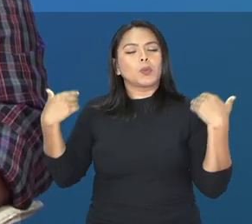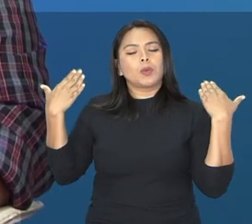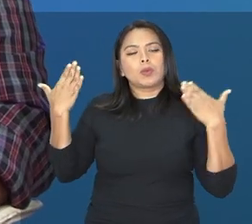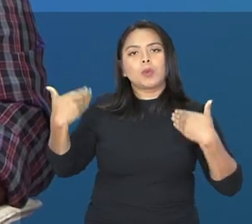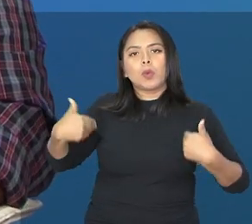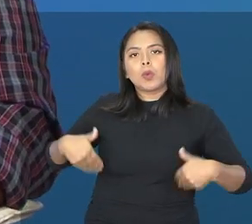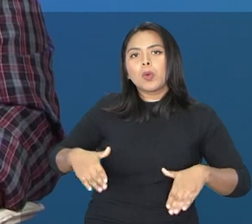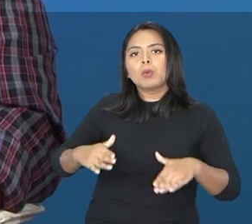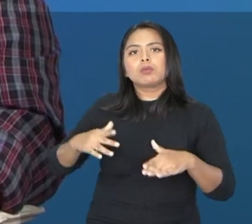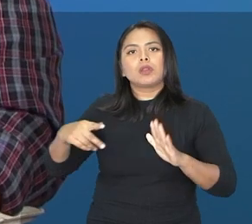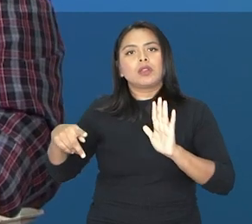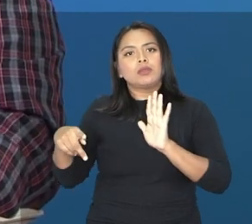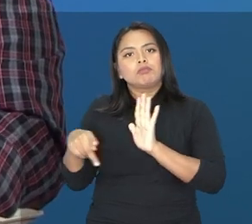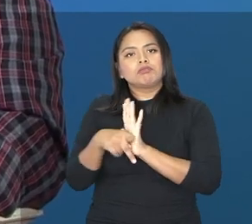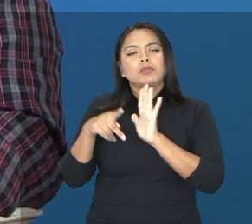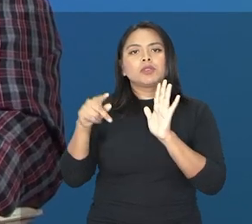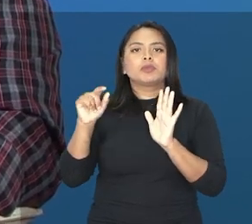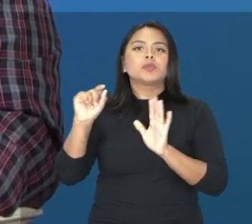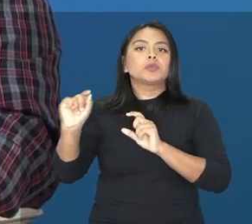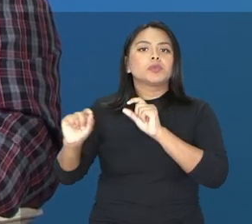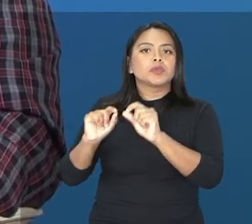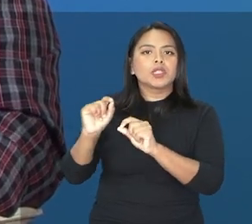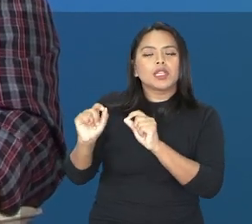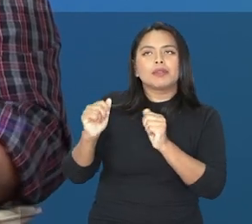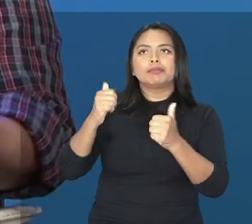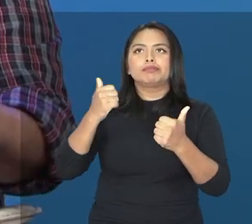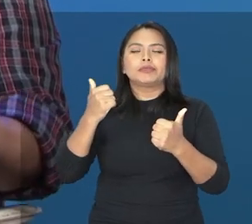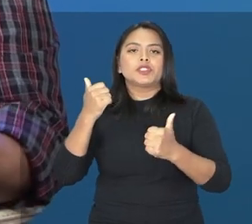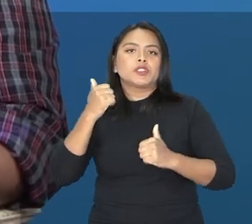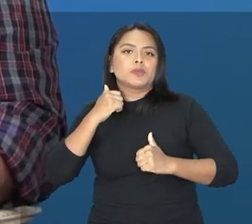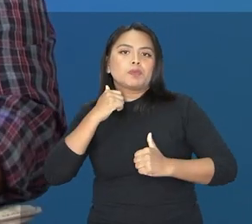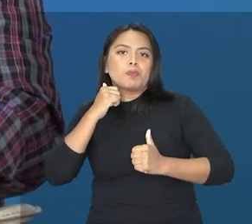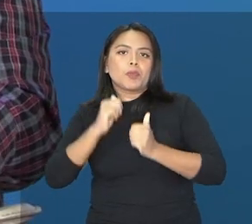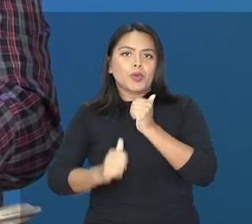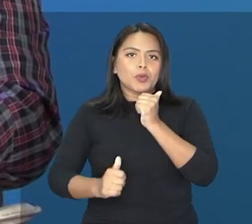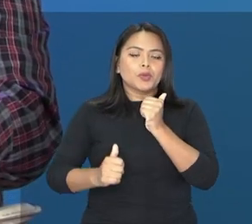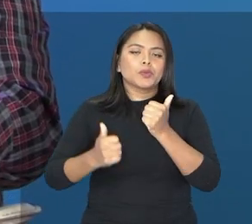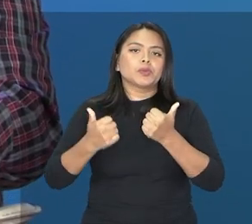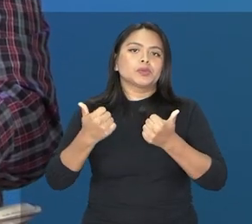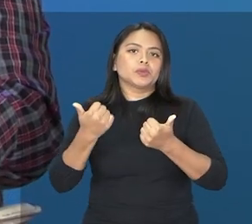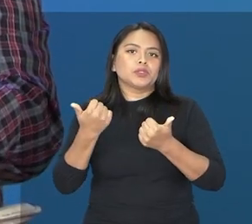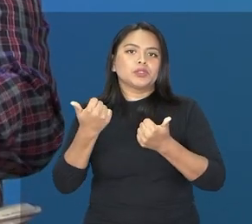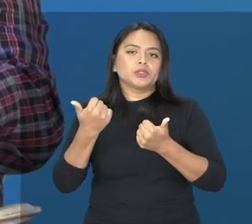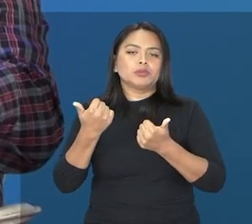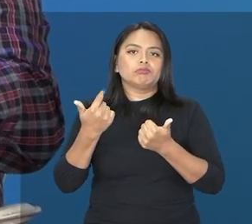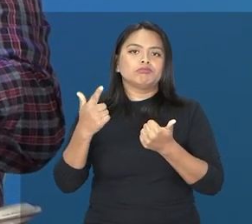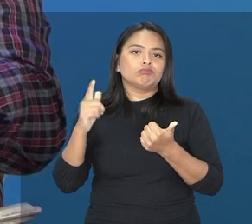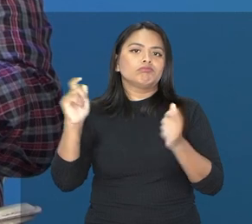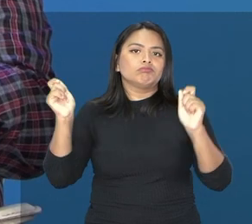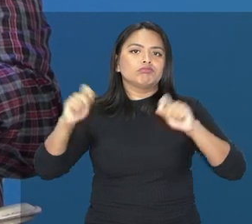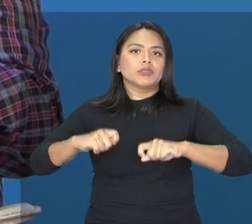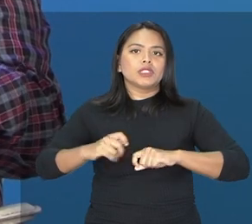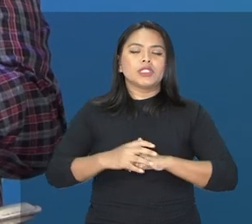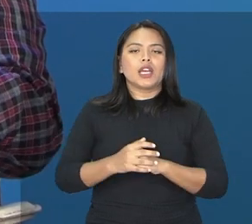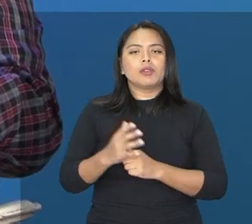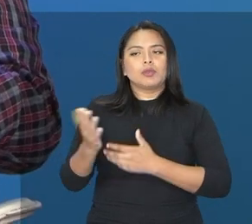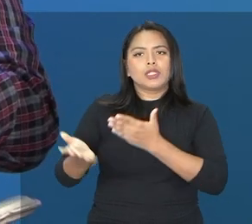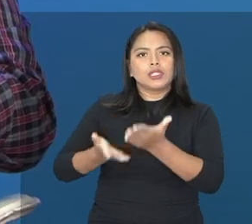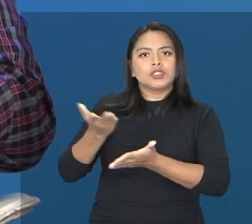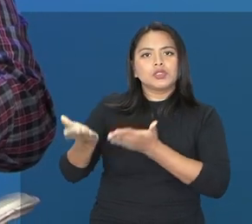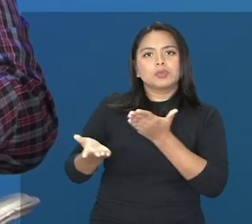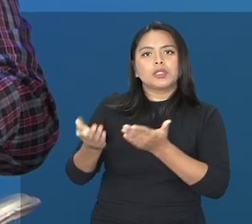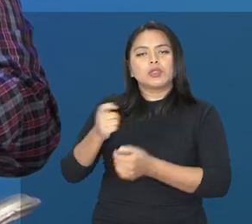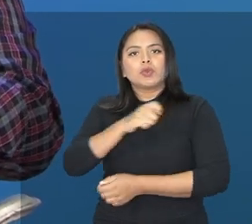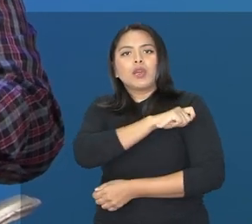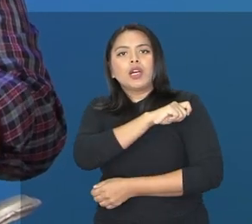ali são desenvolvidas as atividades de natureza esportiva, de forma que a gente consiga